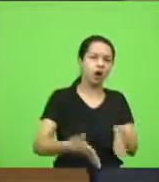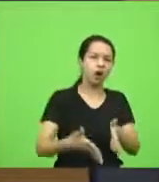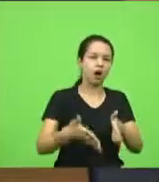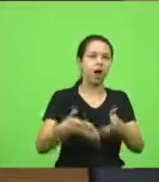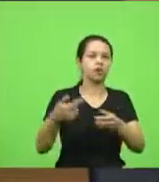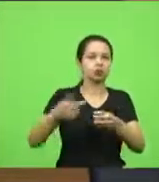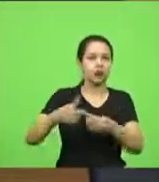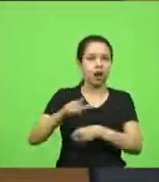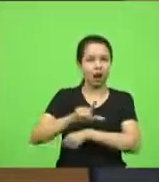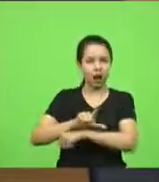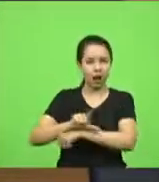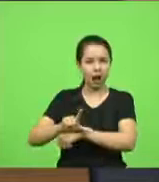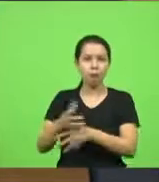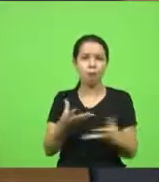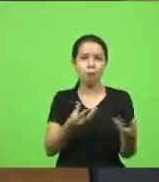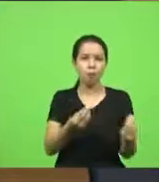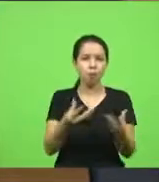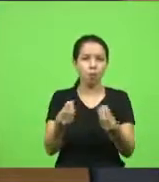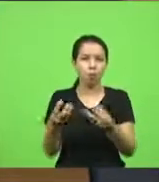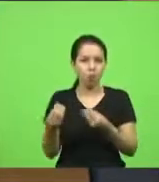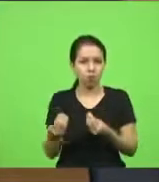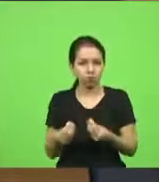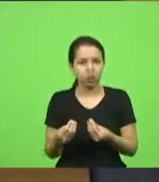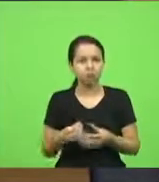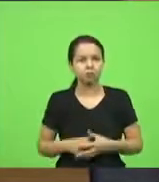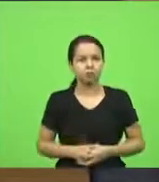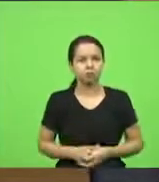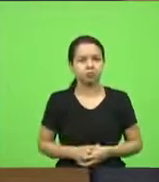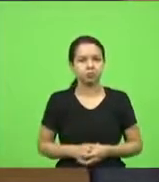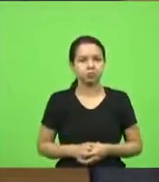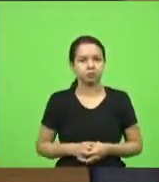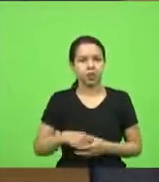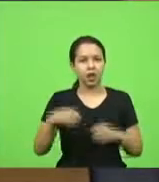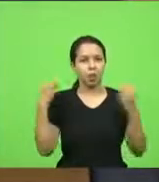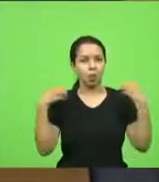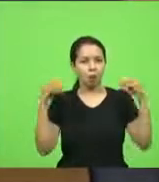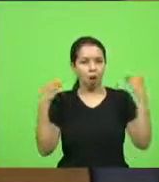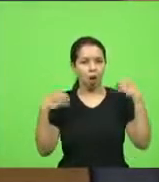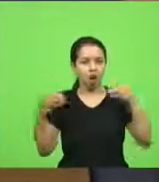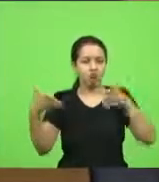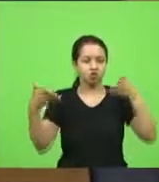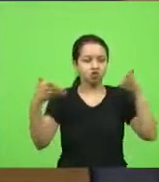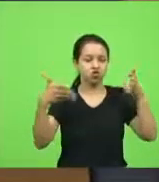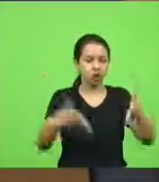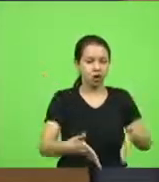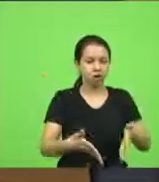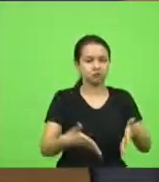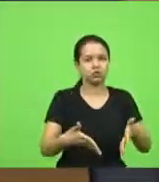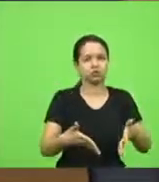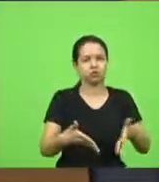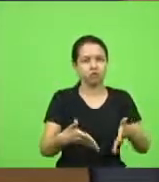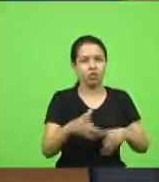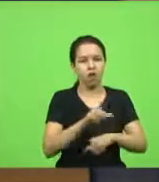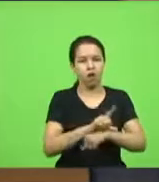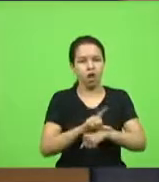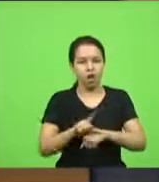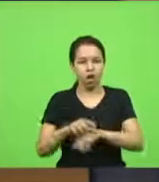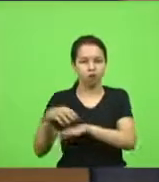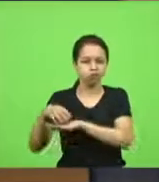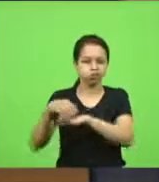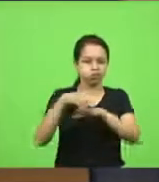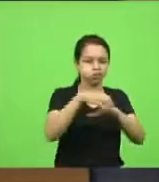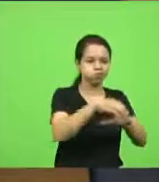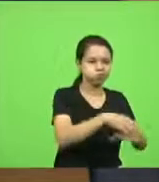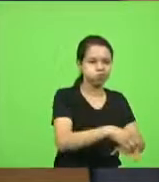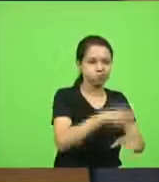várias unidades de ambulâncias chegando a Lages para poder levar os contaminados pela Covid. Então,